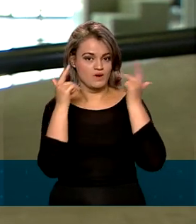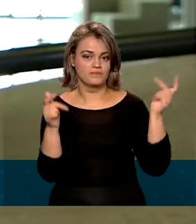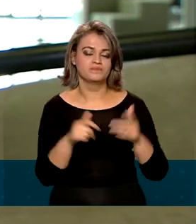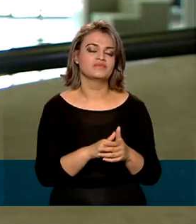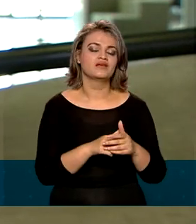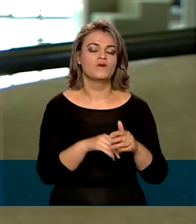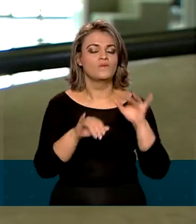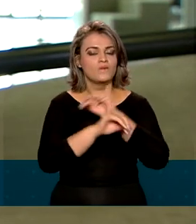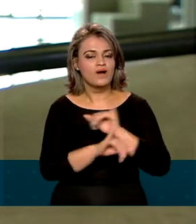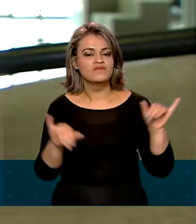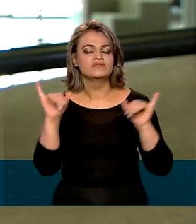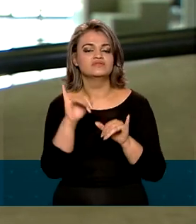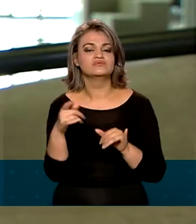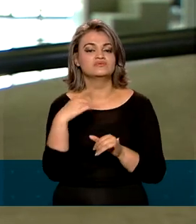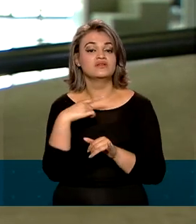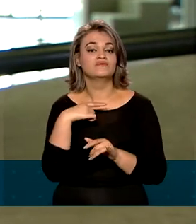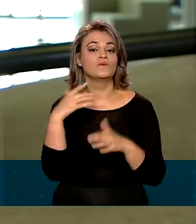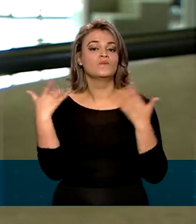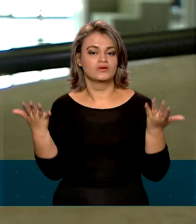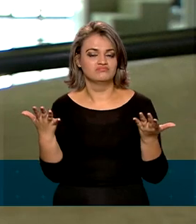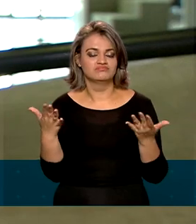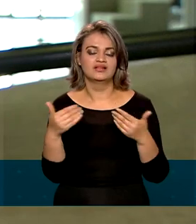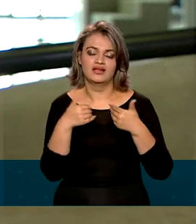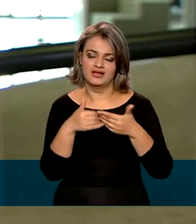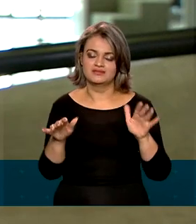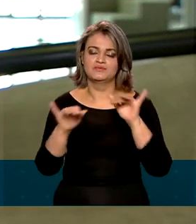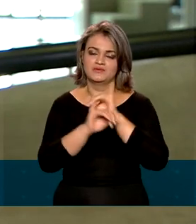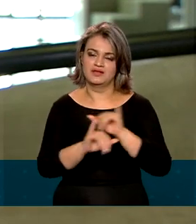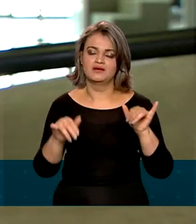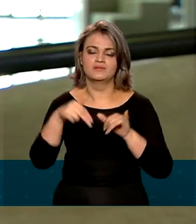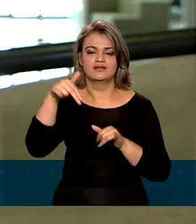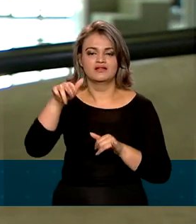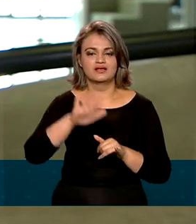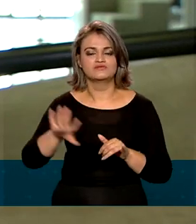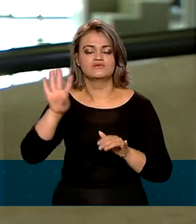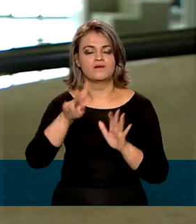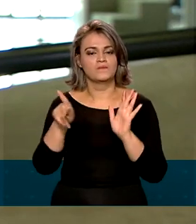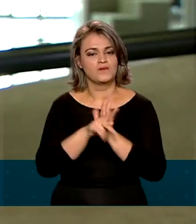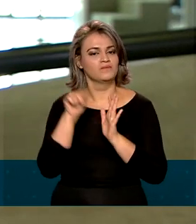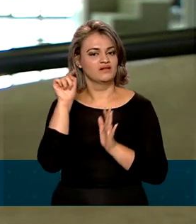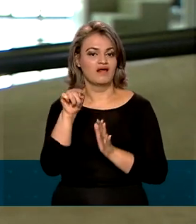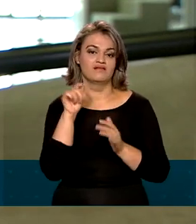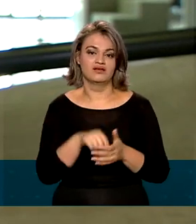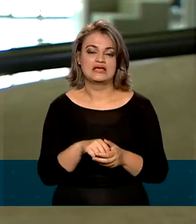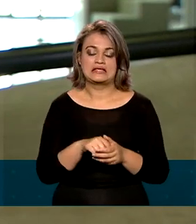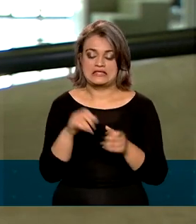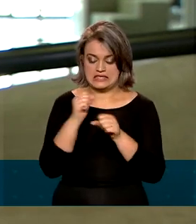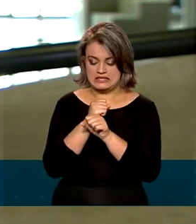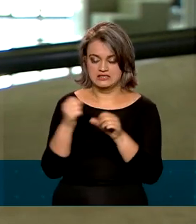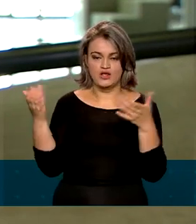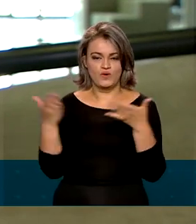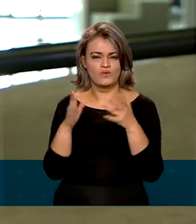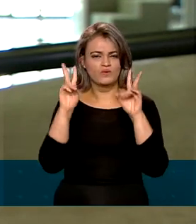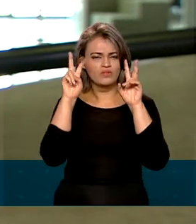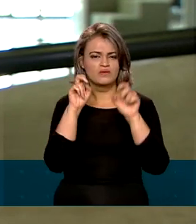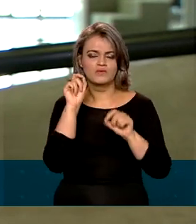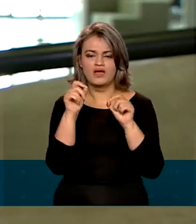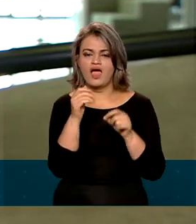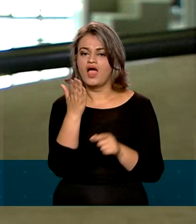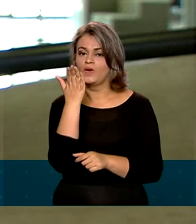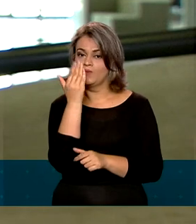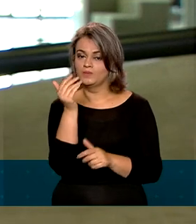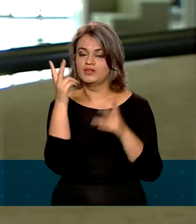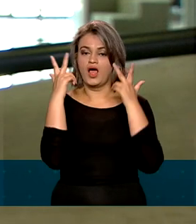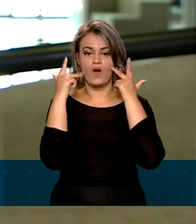das medidas foi feito durante o lançamento da campanha nacional do setor, que este ano tem como tema Alimento